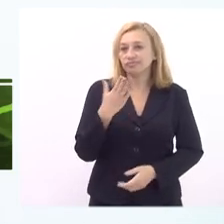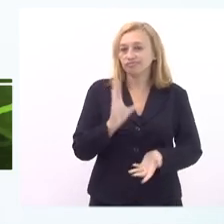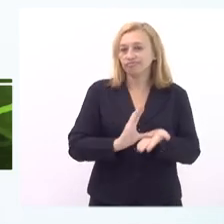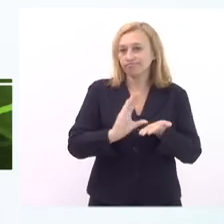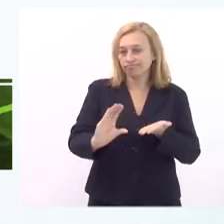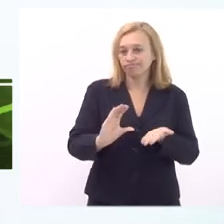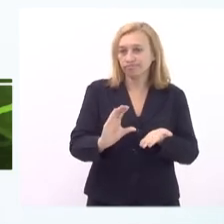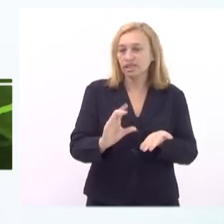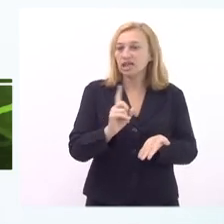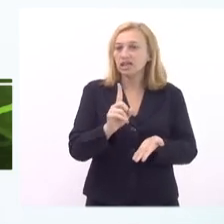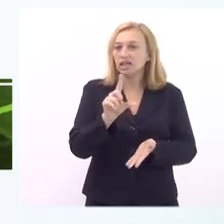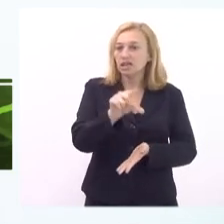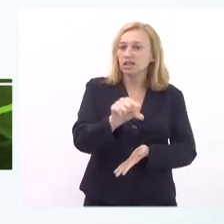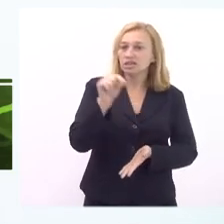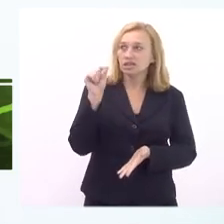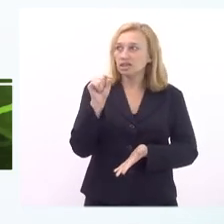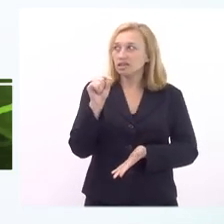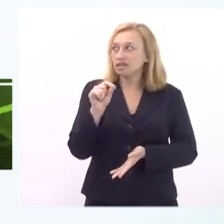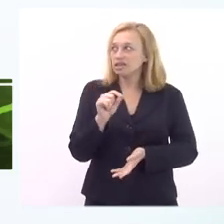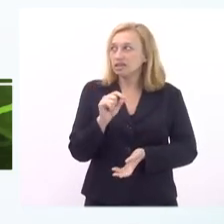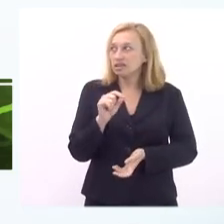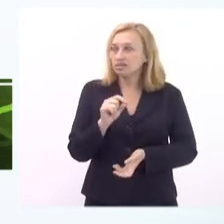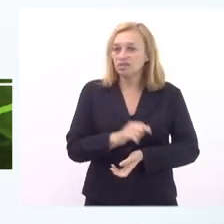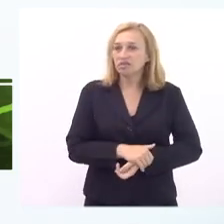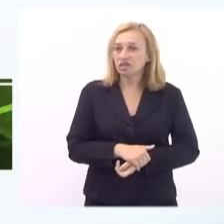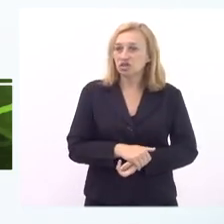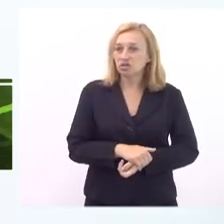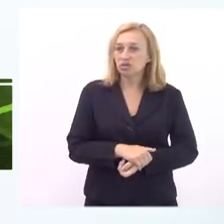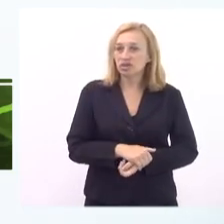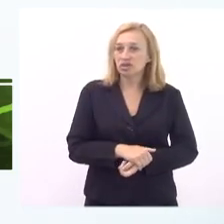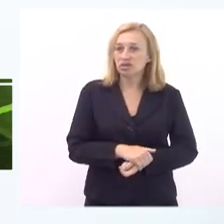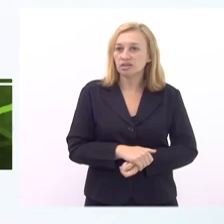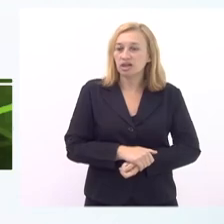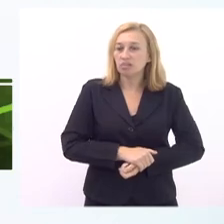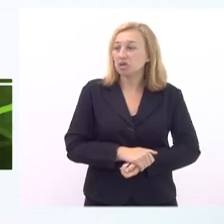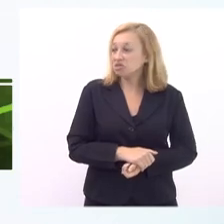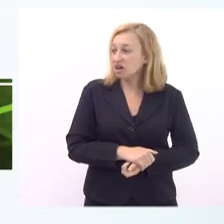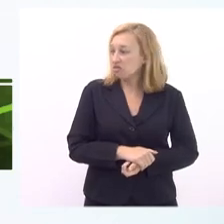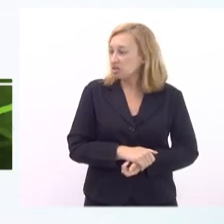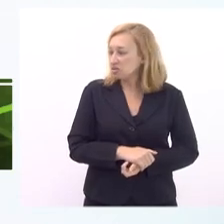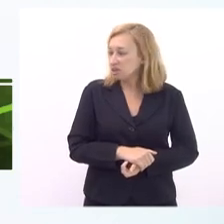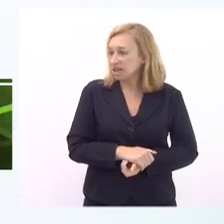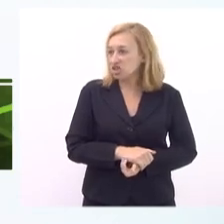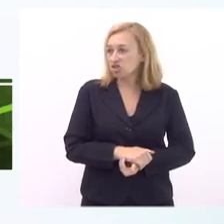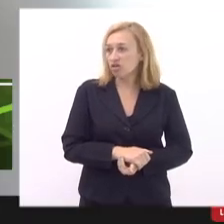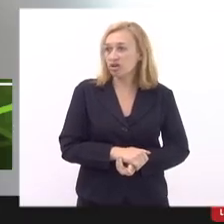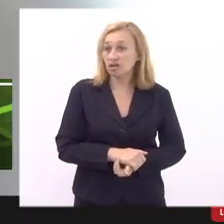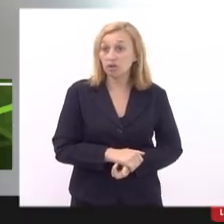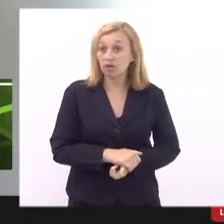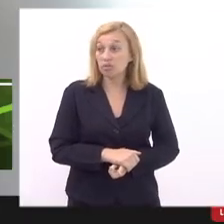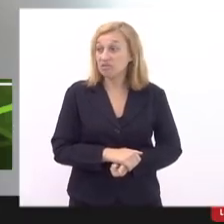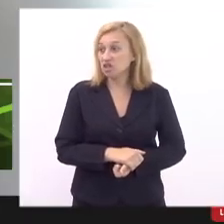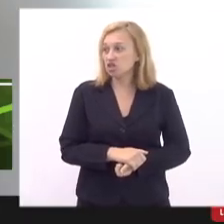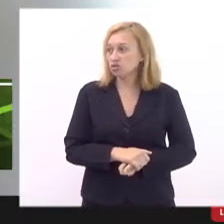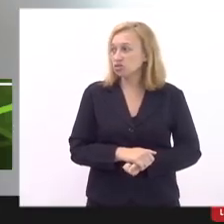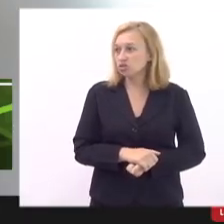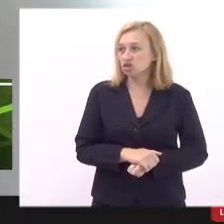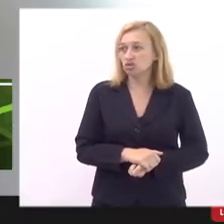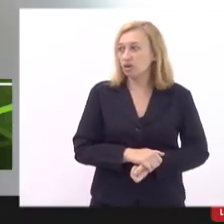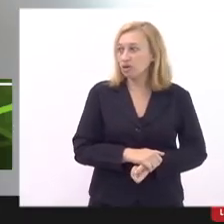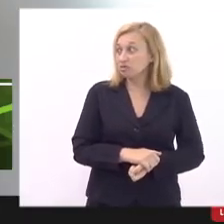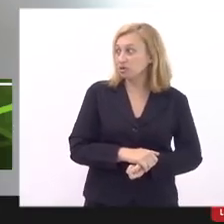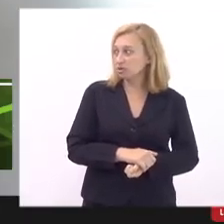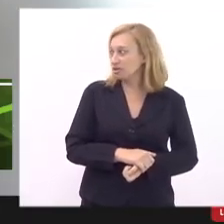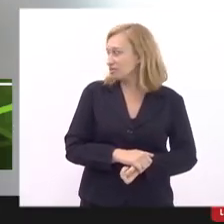uma escolha do diretor acho que isso fica claro aqui é uma imposição dentro desse cenário a gente